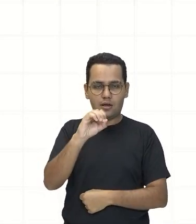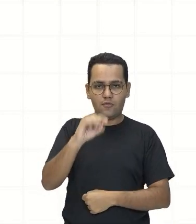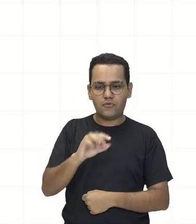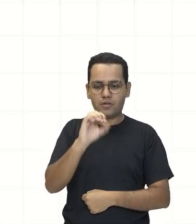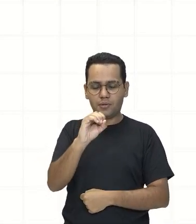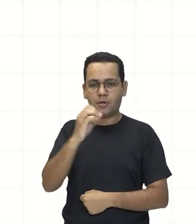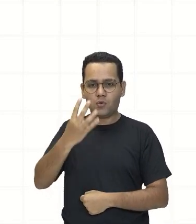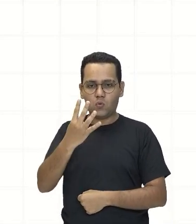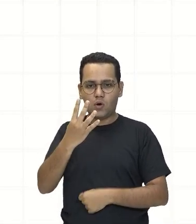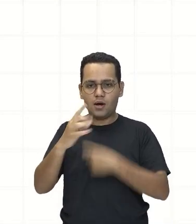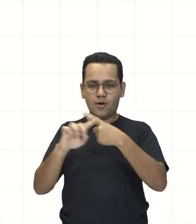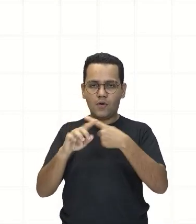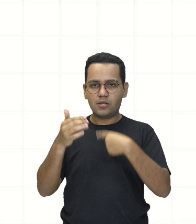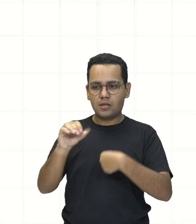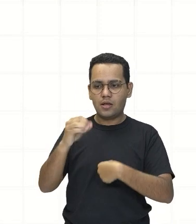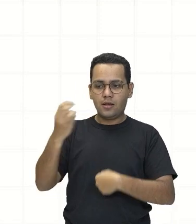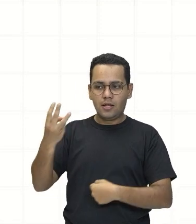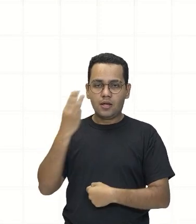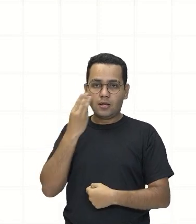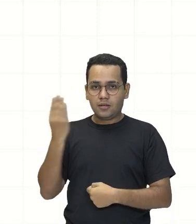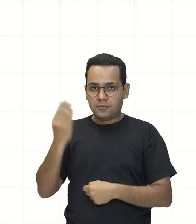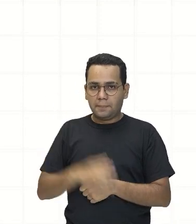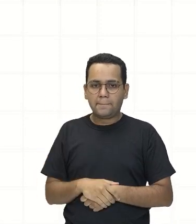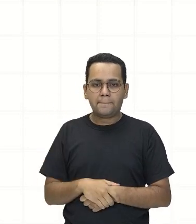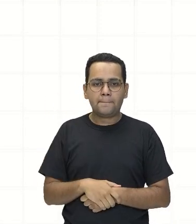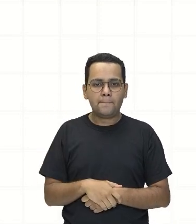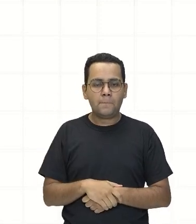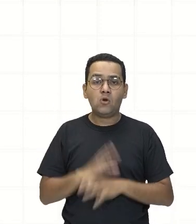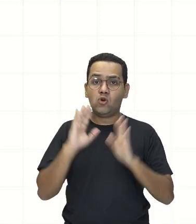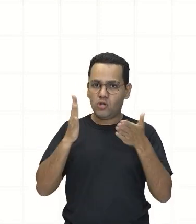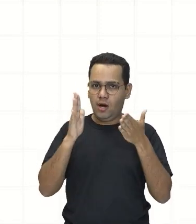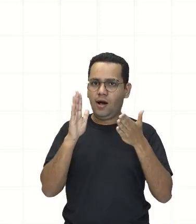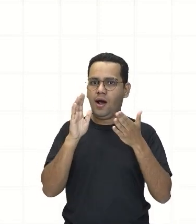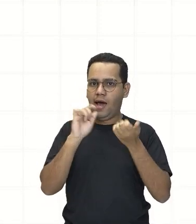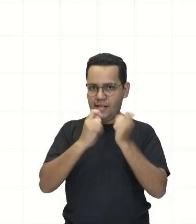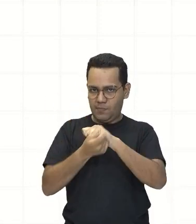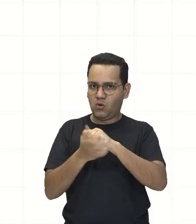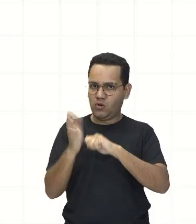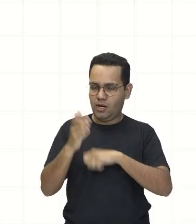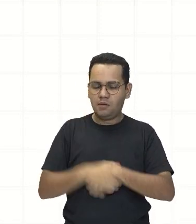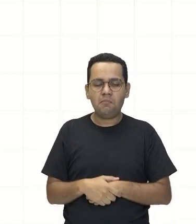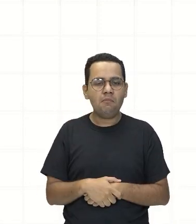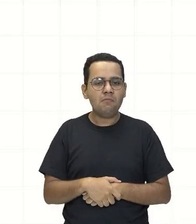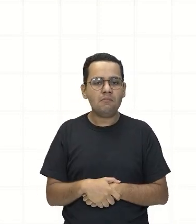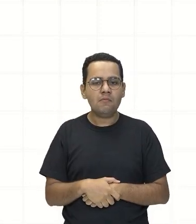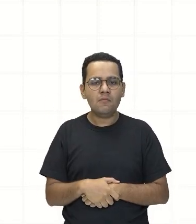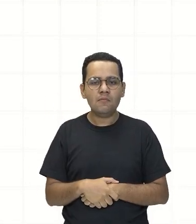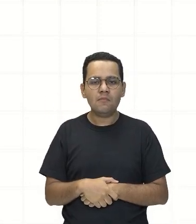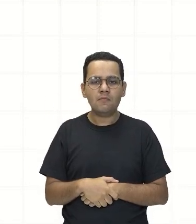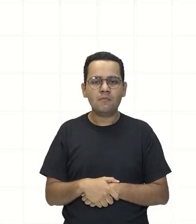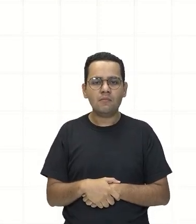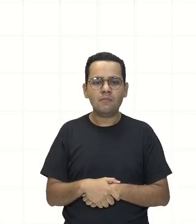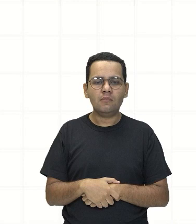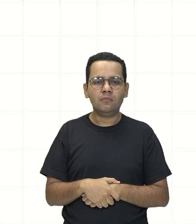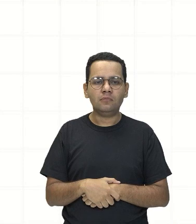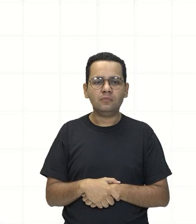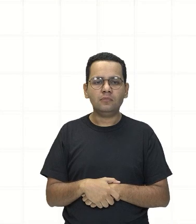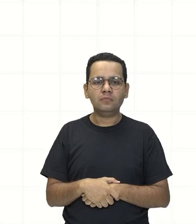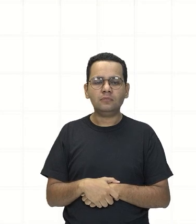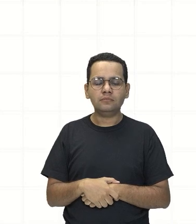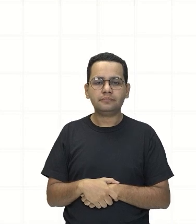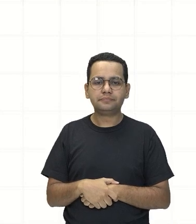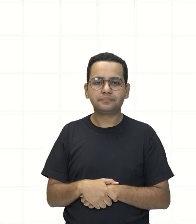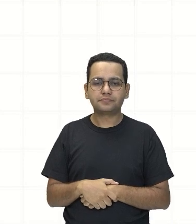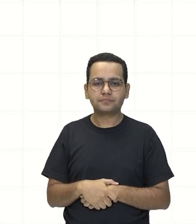Trocando aqui Beleza Como eu escolhi a base Agora eu vou adicionar os coeficientes Feito